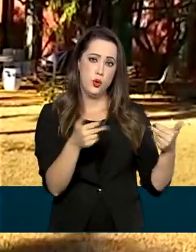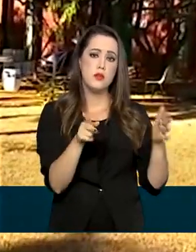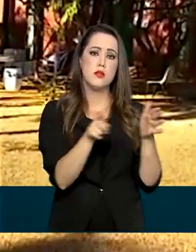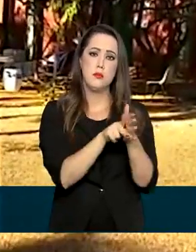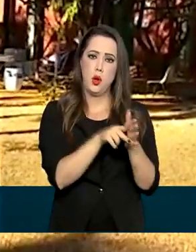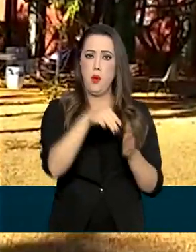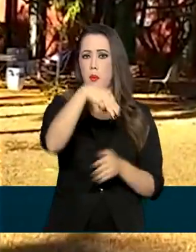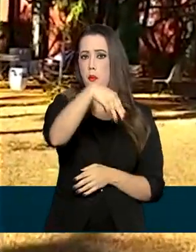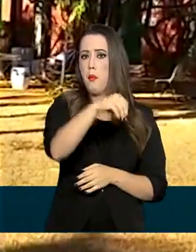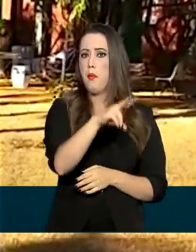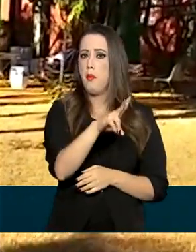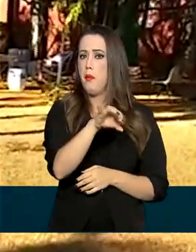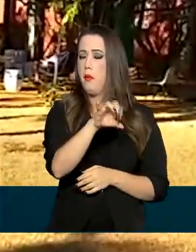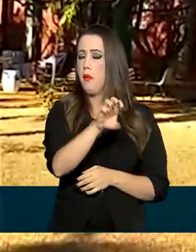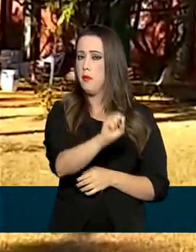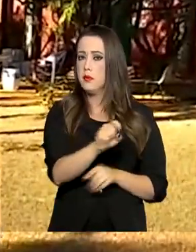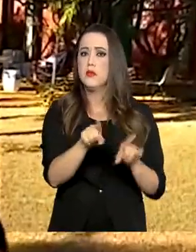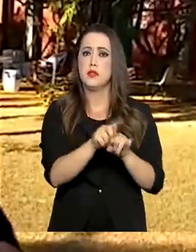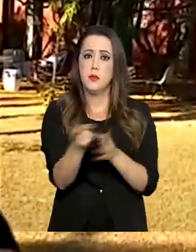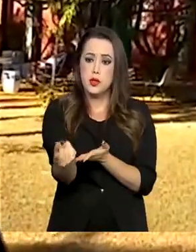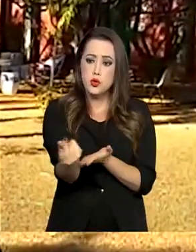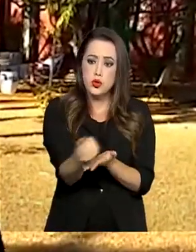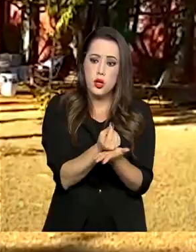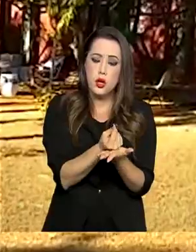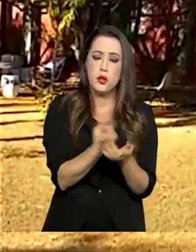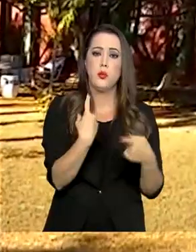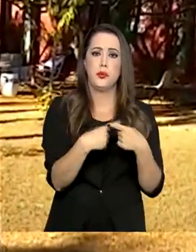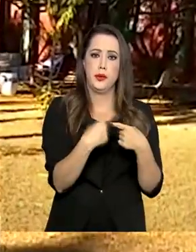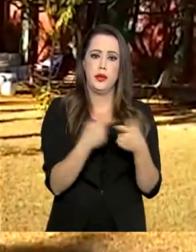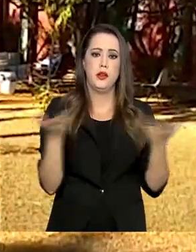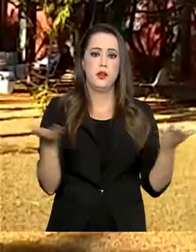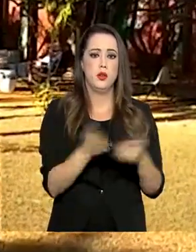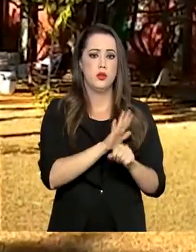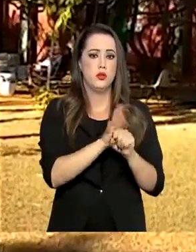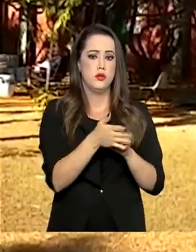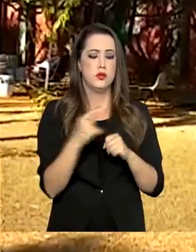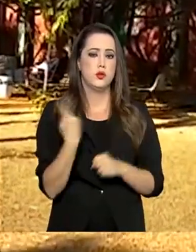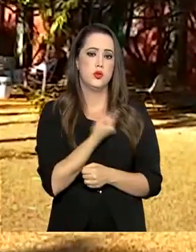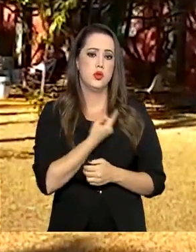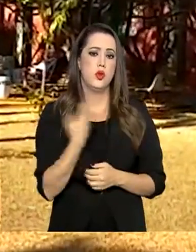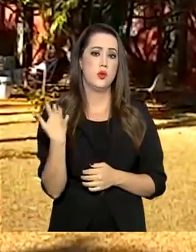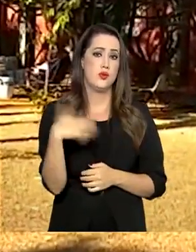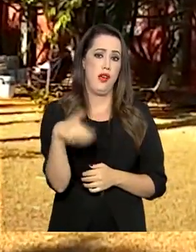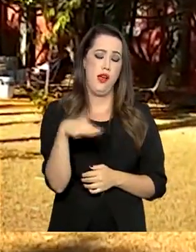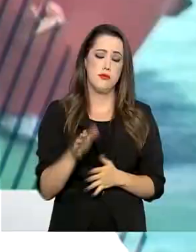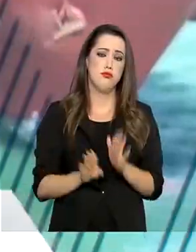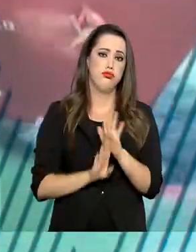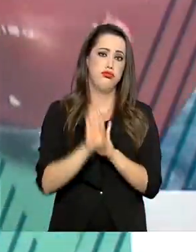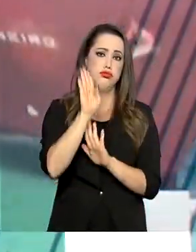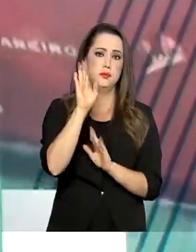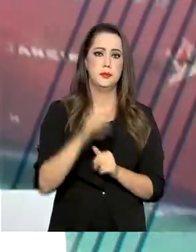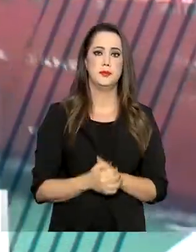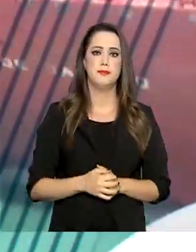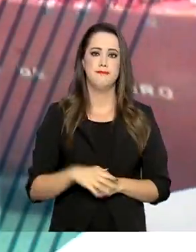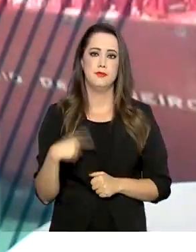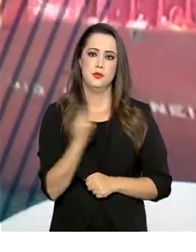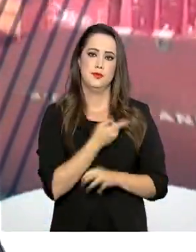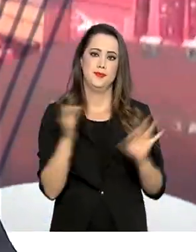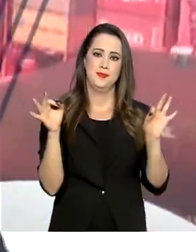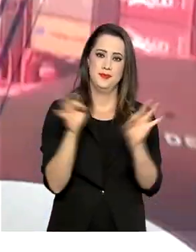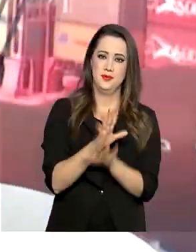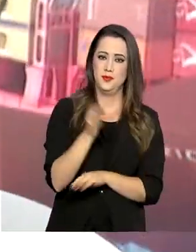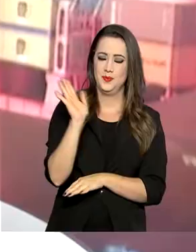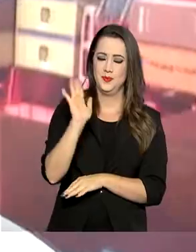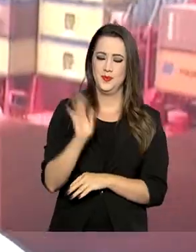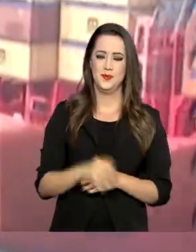da instituição e até mesmo o financeiro, pois aqui, com essa pandemia, os nossos custos aumentaram. Nós ficamos